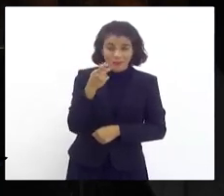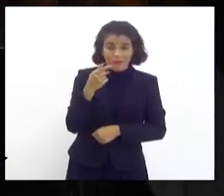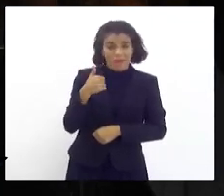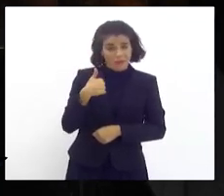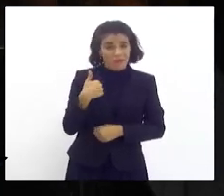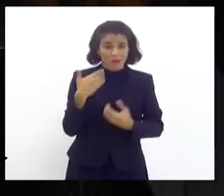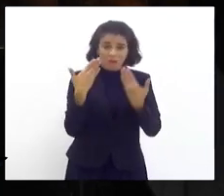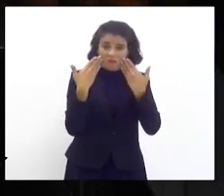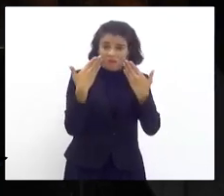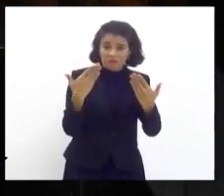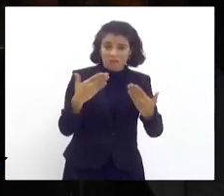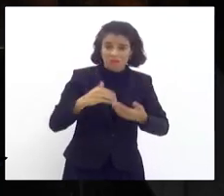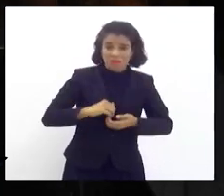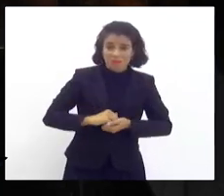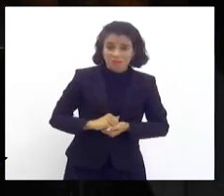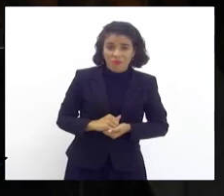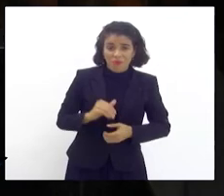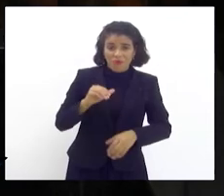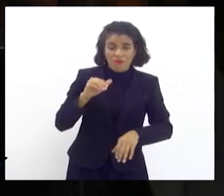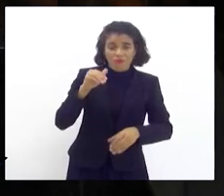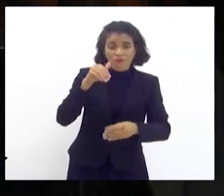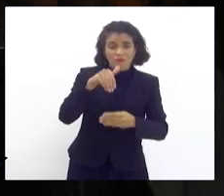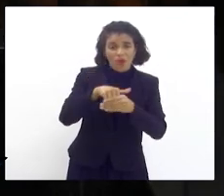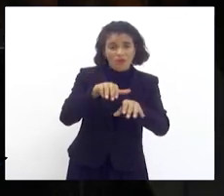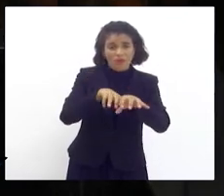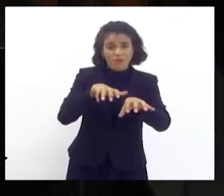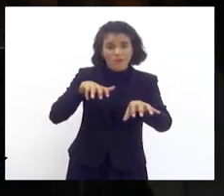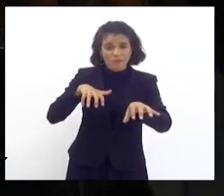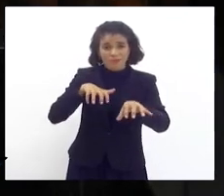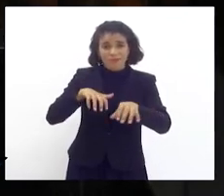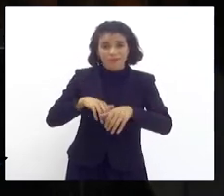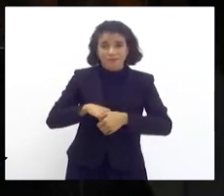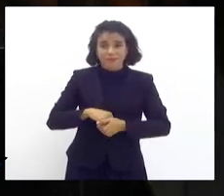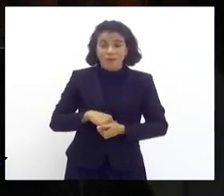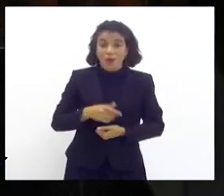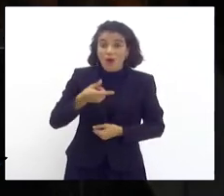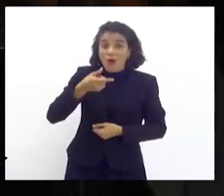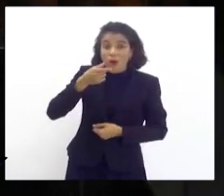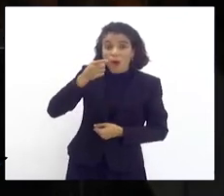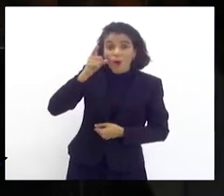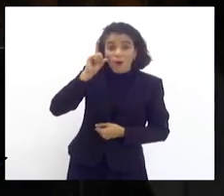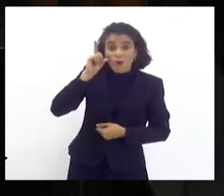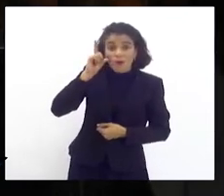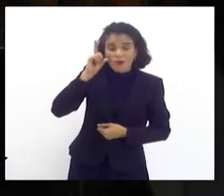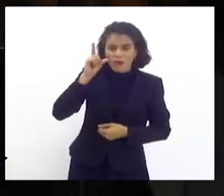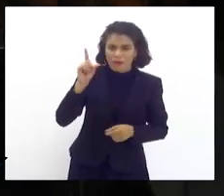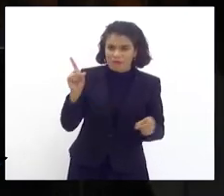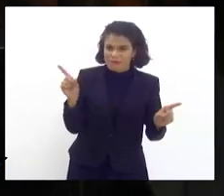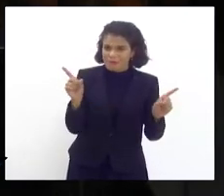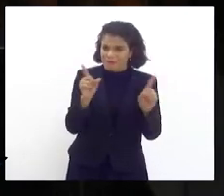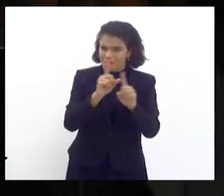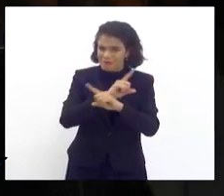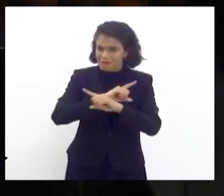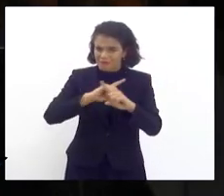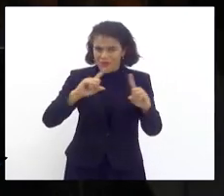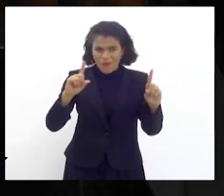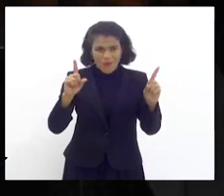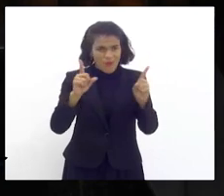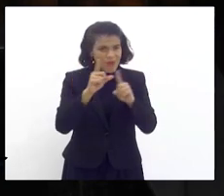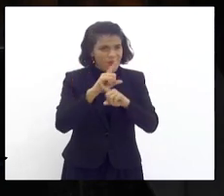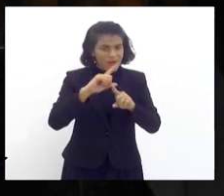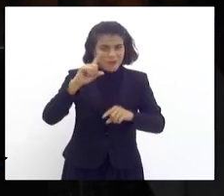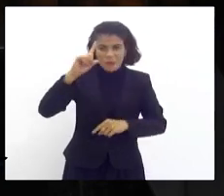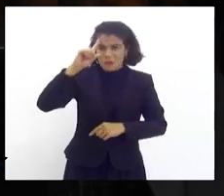apresentei o meu voto divergente. E ontem não era um dia